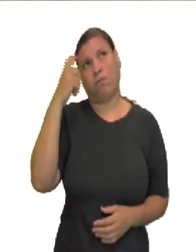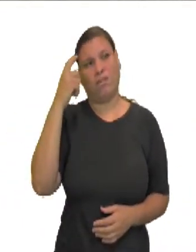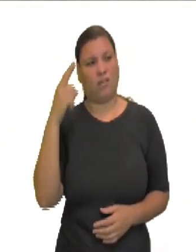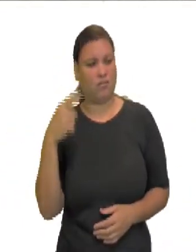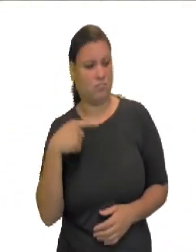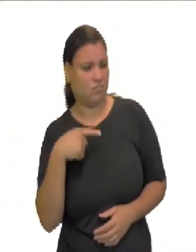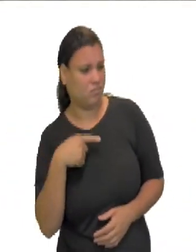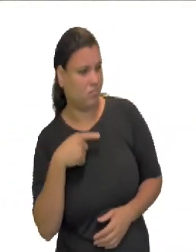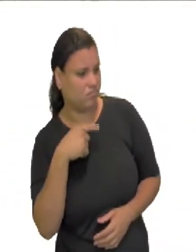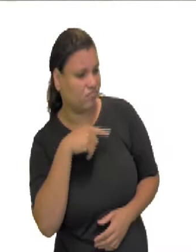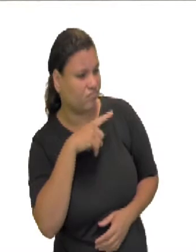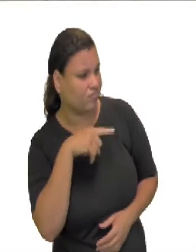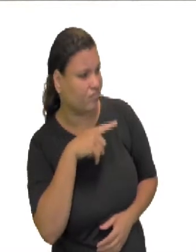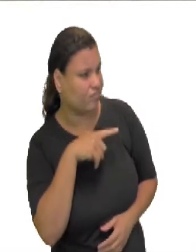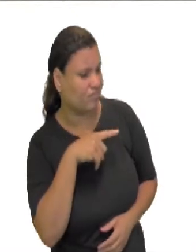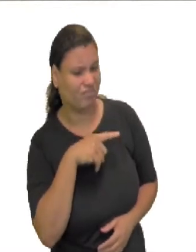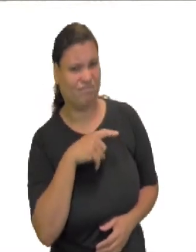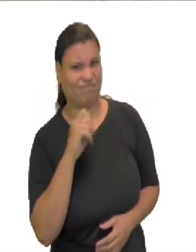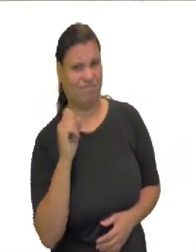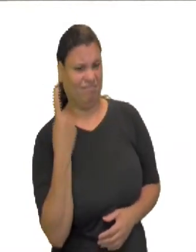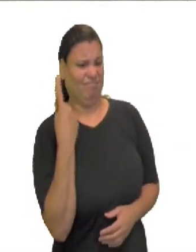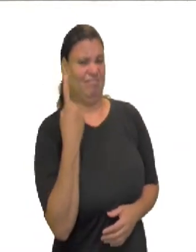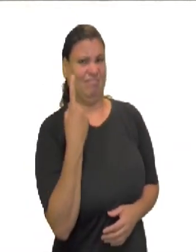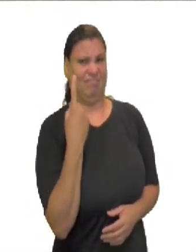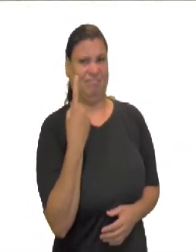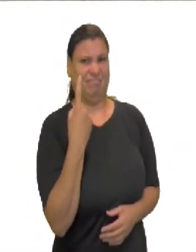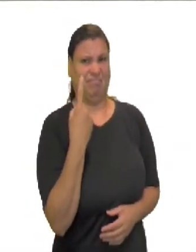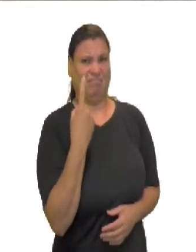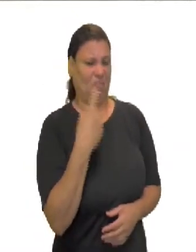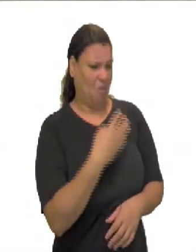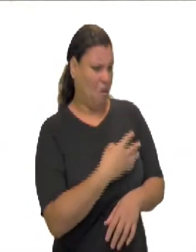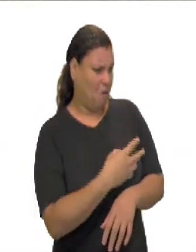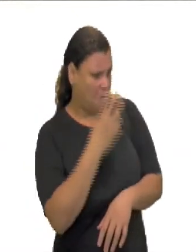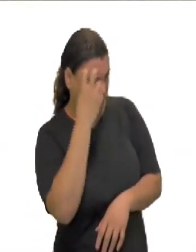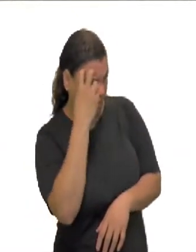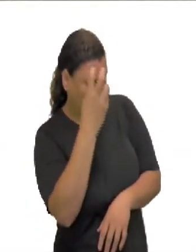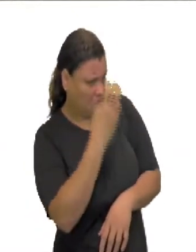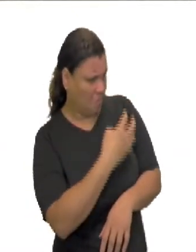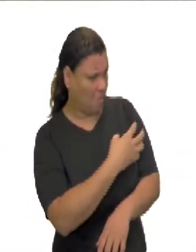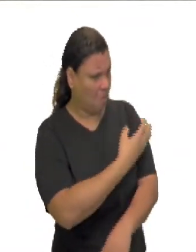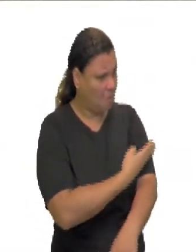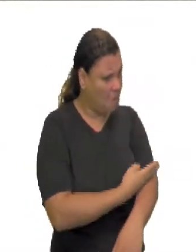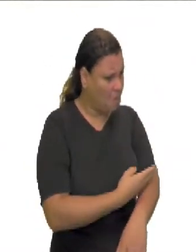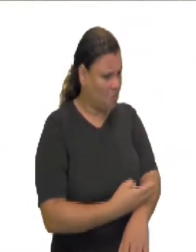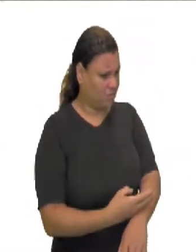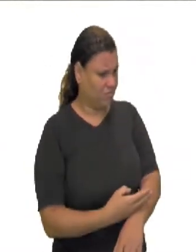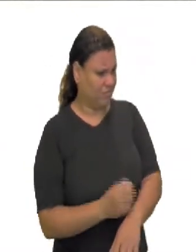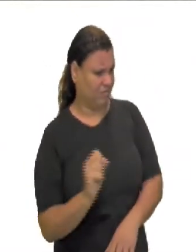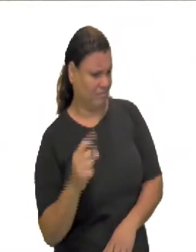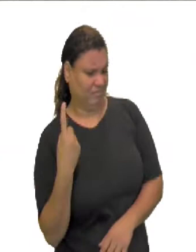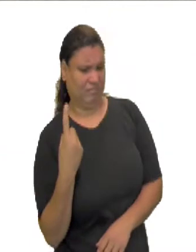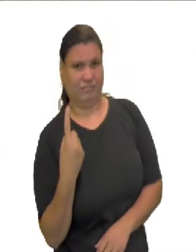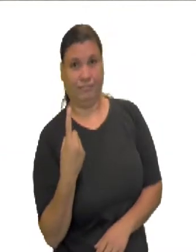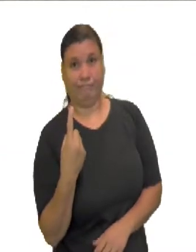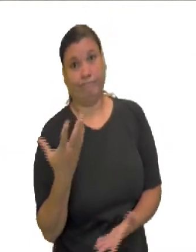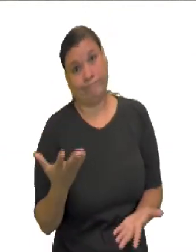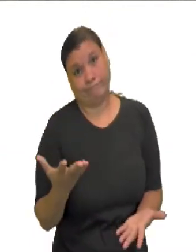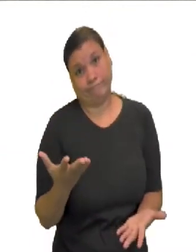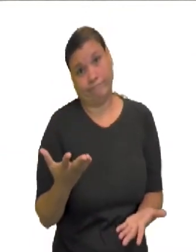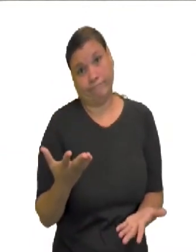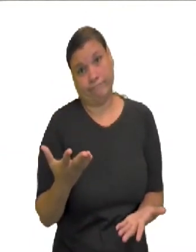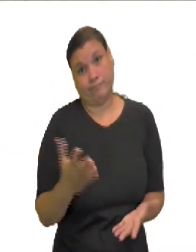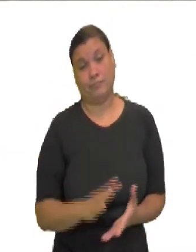outros que não viviam a cultura europeia. E essa forma exótica foi